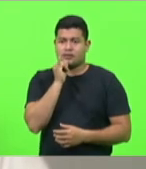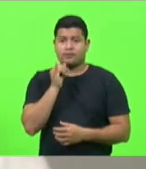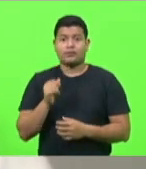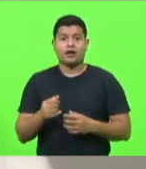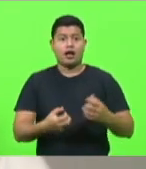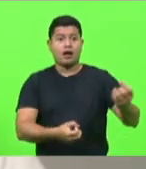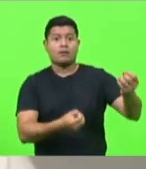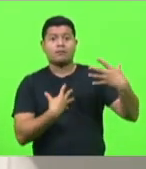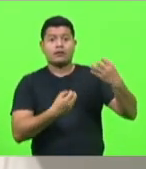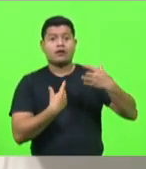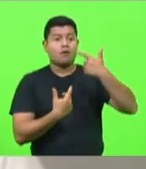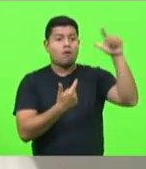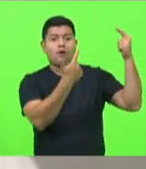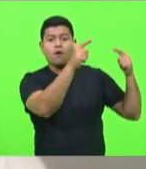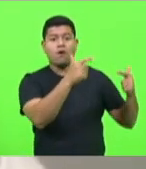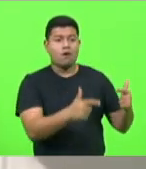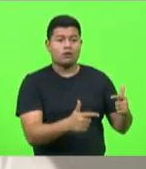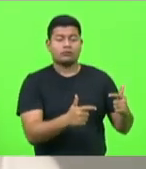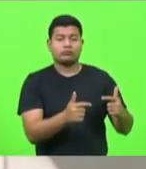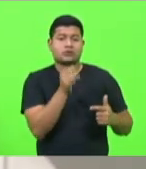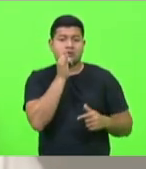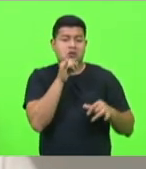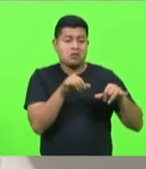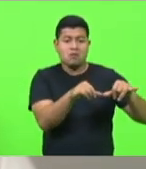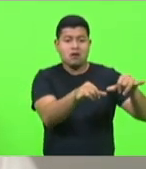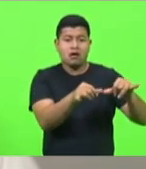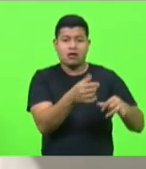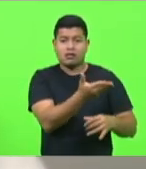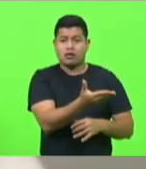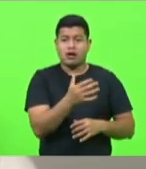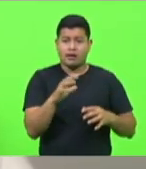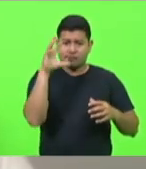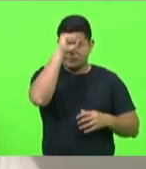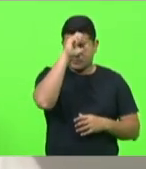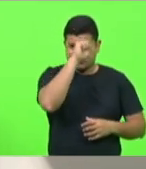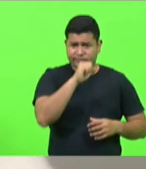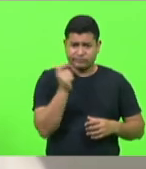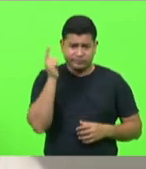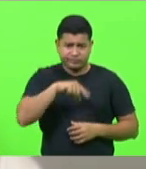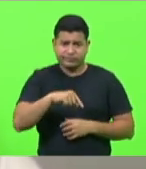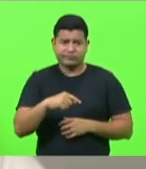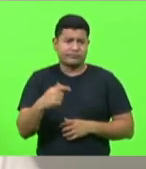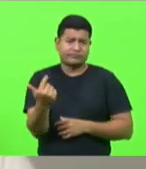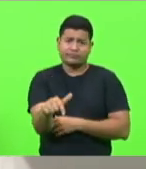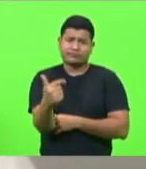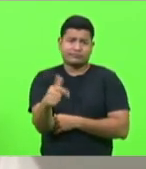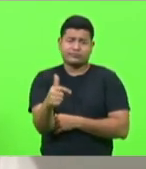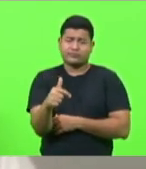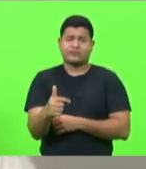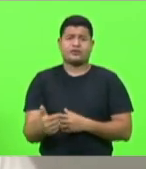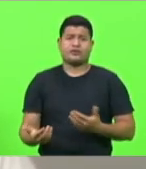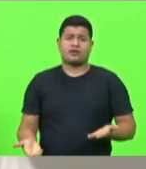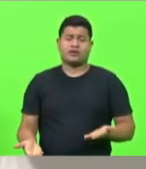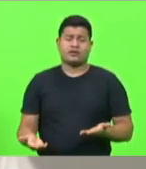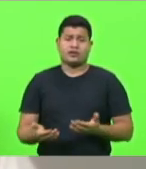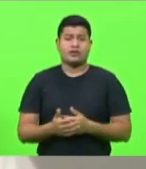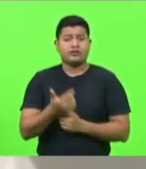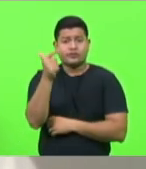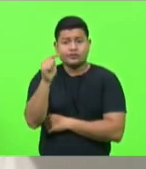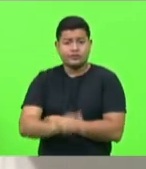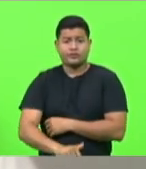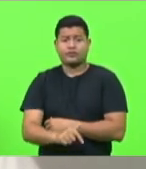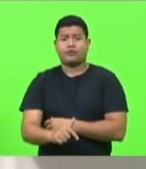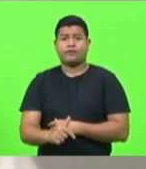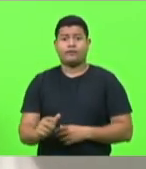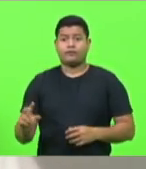não é material, mas que alimenta a alma. E nós estamos deixando eles de fora. E, novamente, o